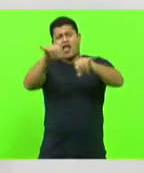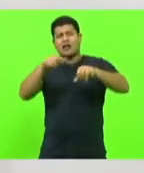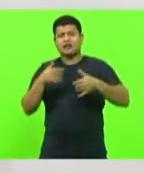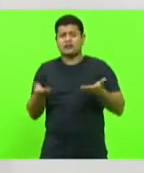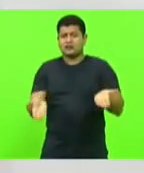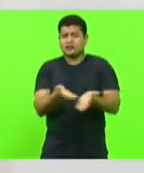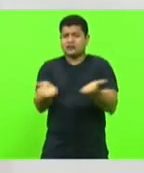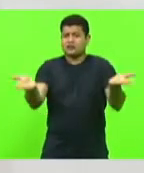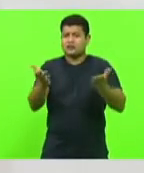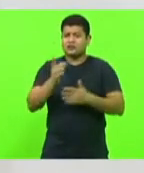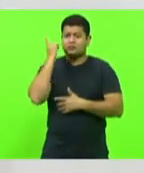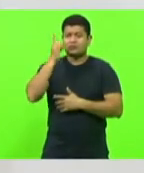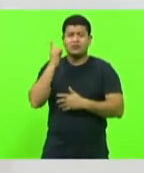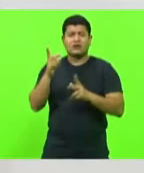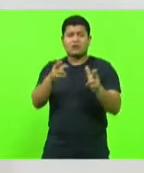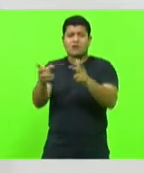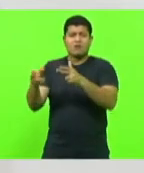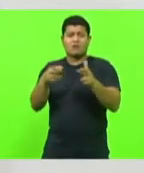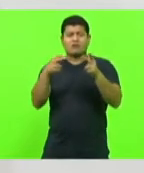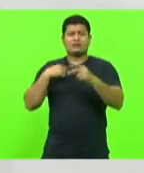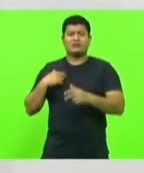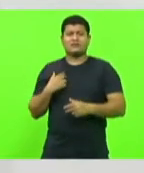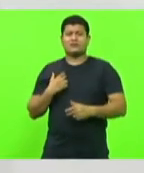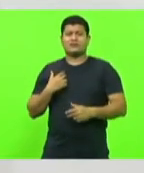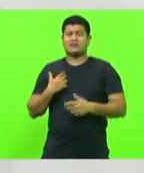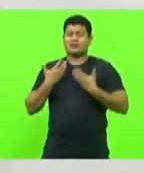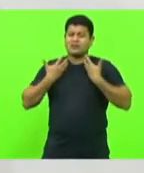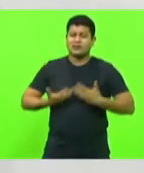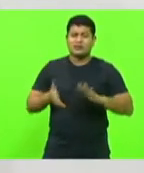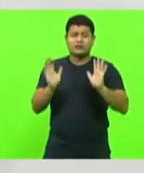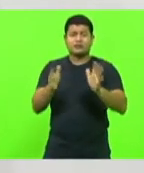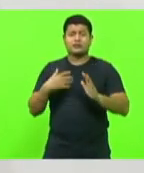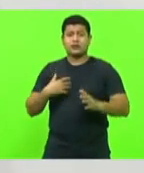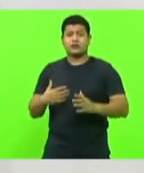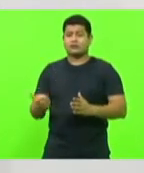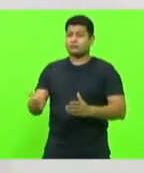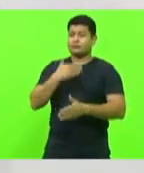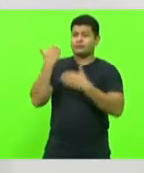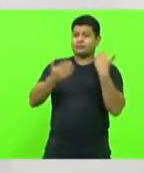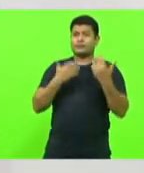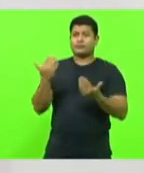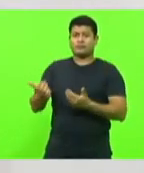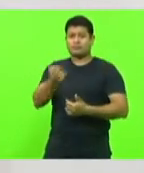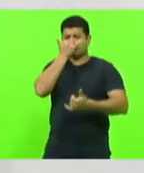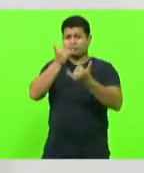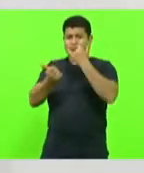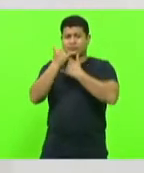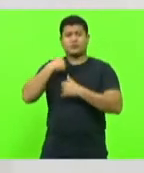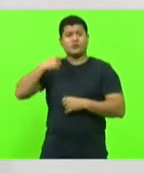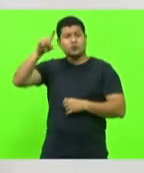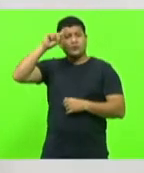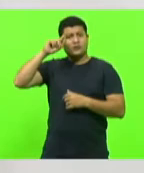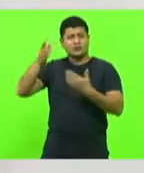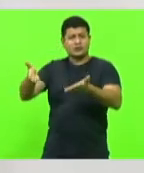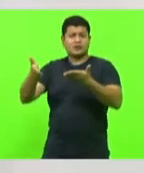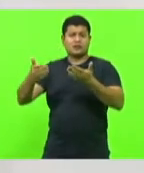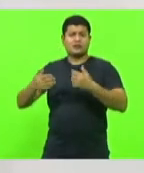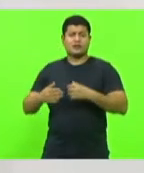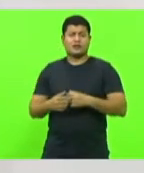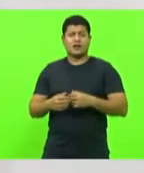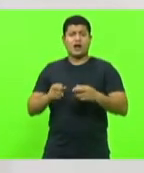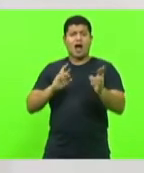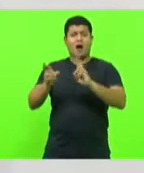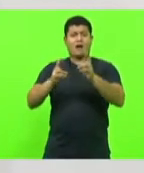a gente está cansado de trazer acidente e morte e buraco na 470 todo dia. E nós aqui,